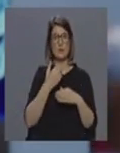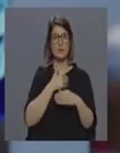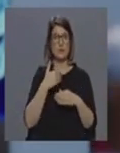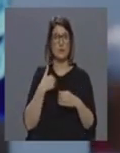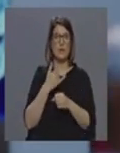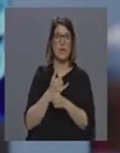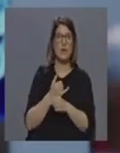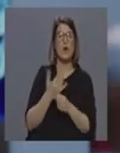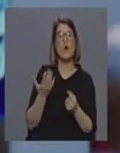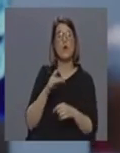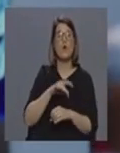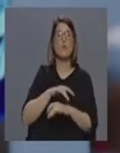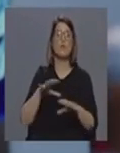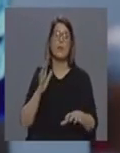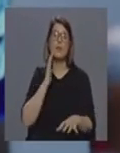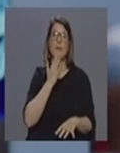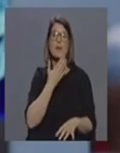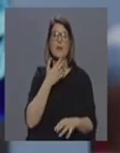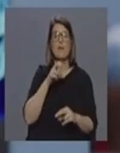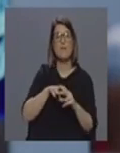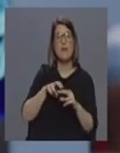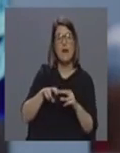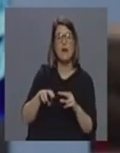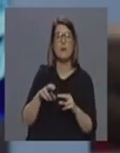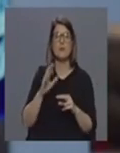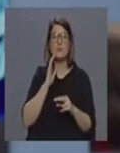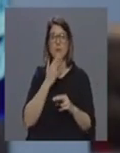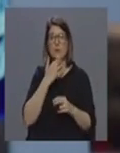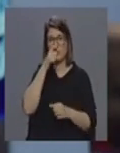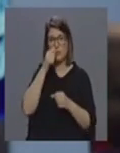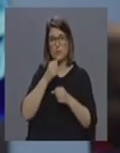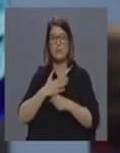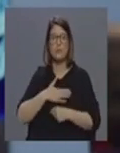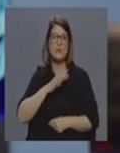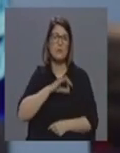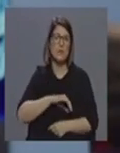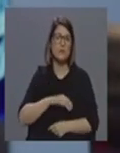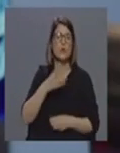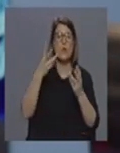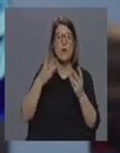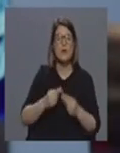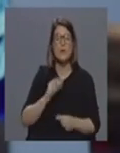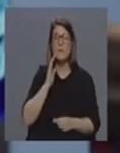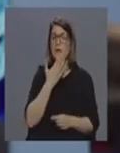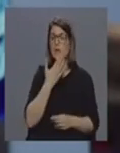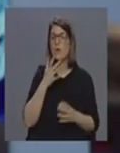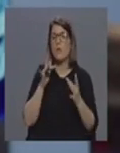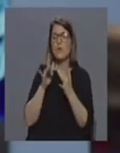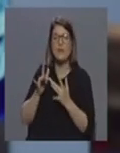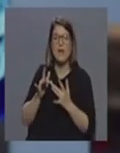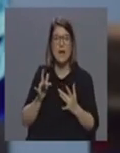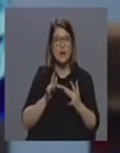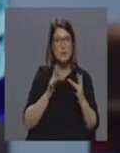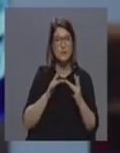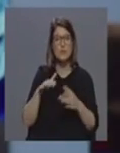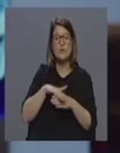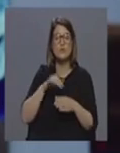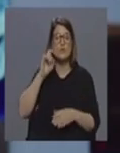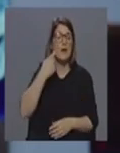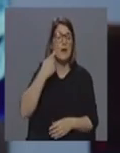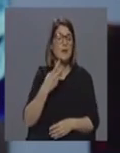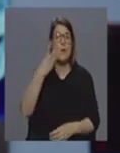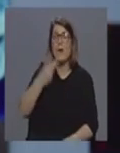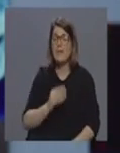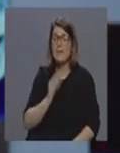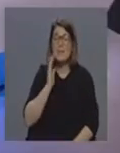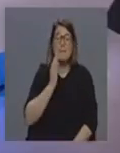hospital consoante digamos o número de vagas o número de profissionais também que tínhamos disponíveis o número de contatos próximos o número de casos suspeitos portanto há